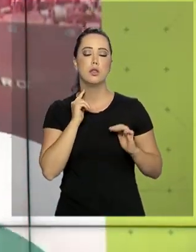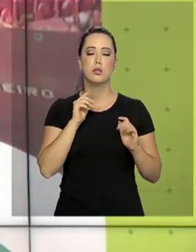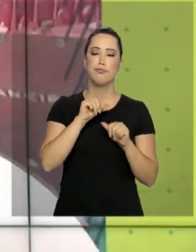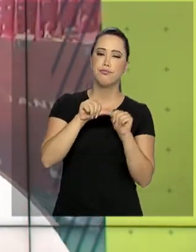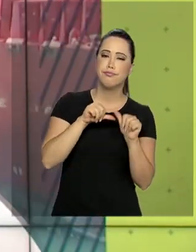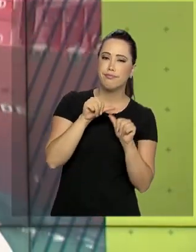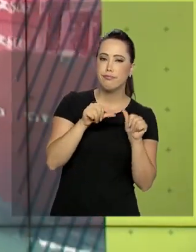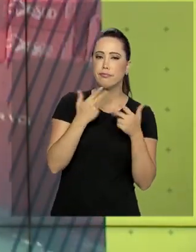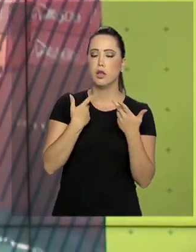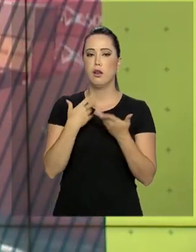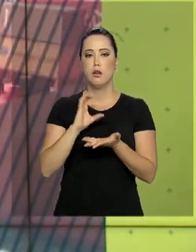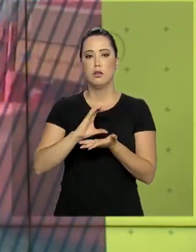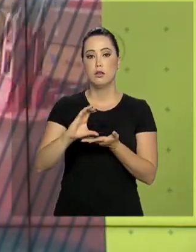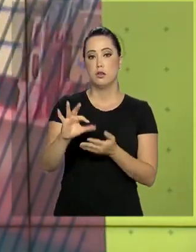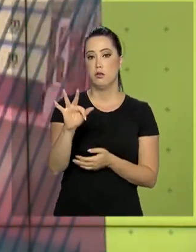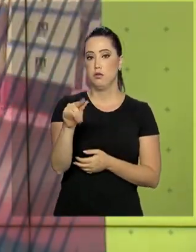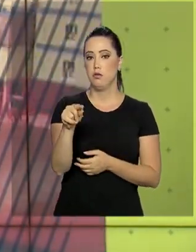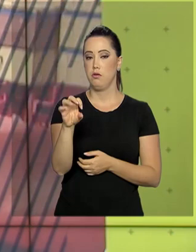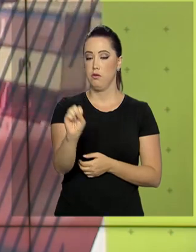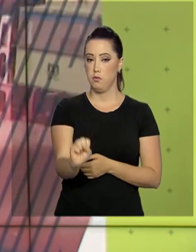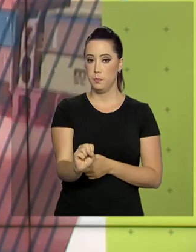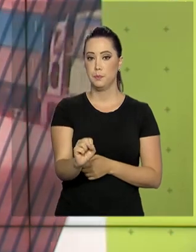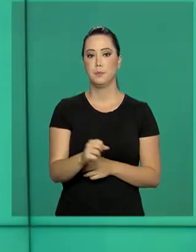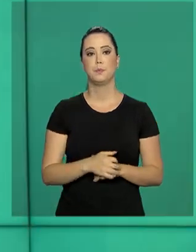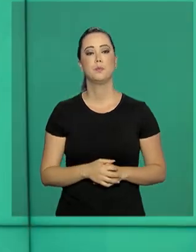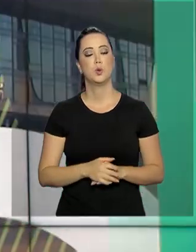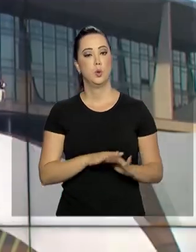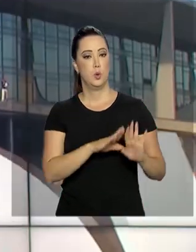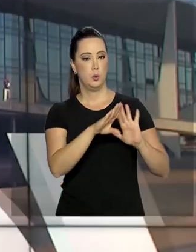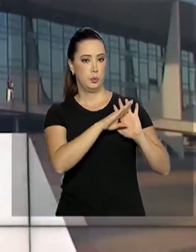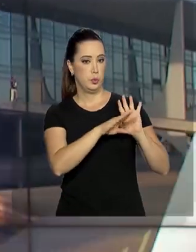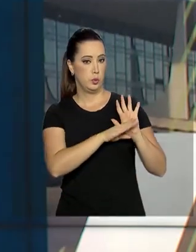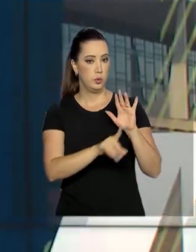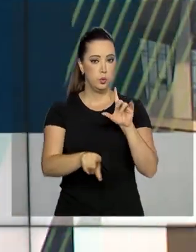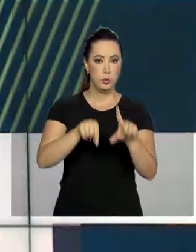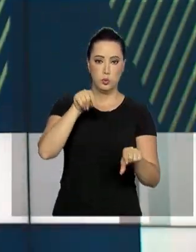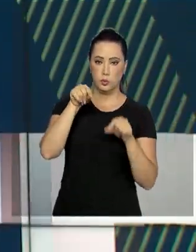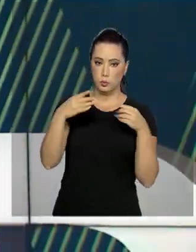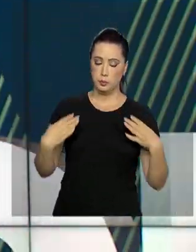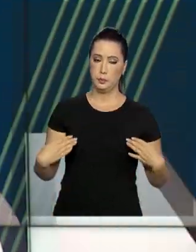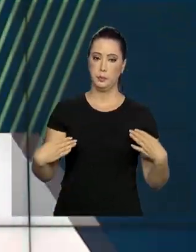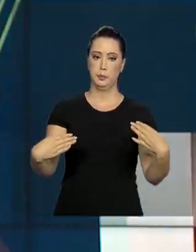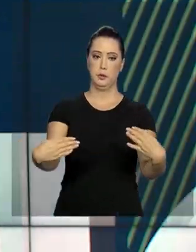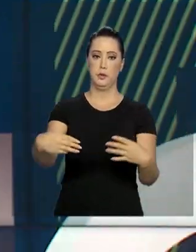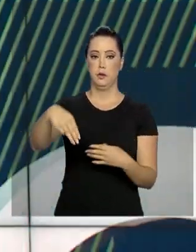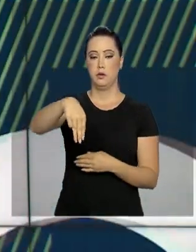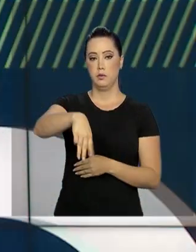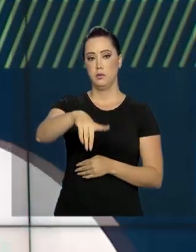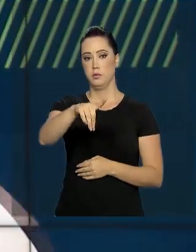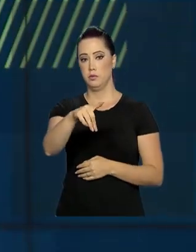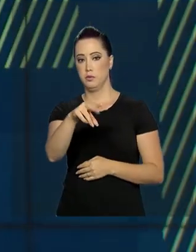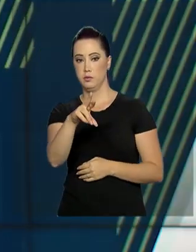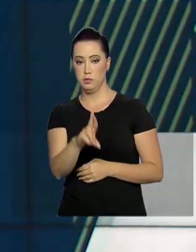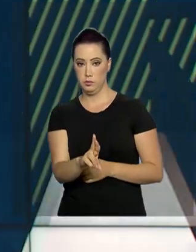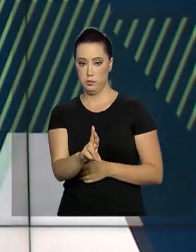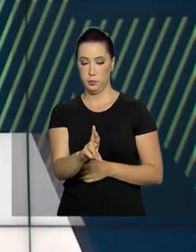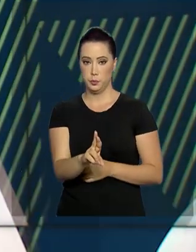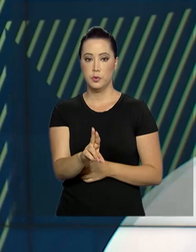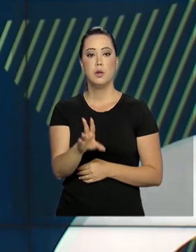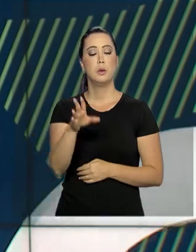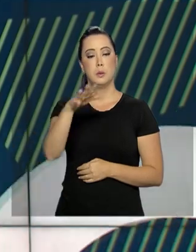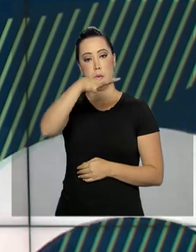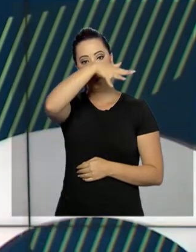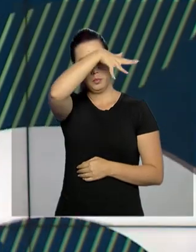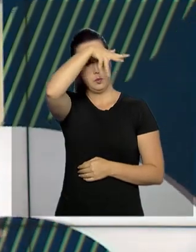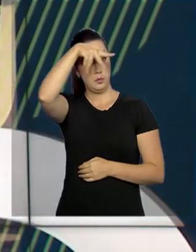são do Fundo de Garantia do Tempo de Serviço, o FGTS. Os projetos selecionados pelo Ministério do Desenvolvimento Regional